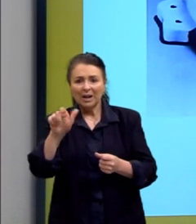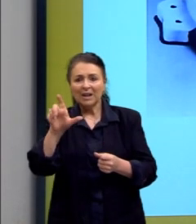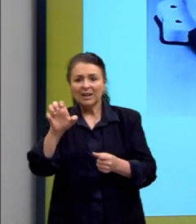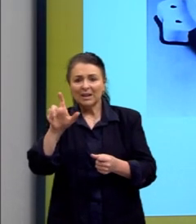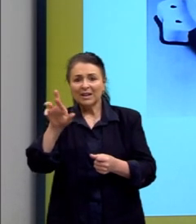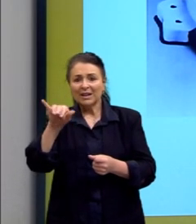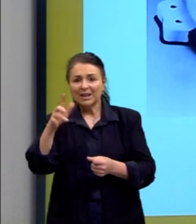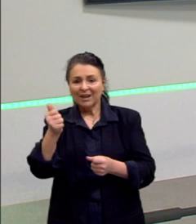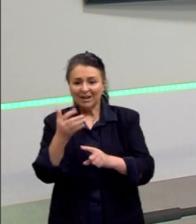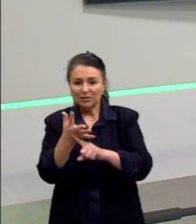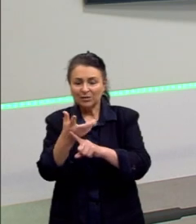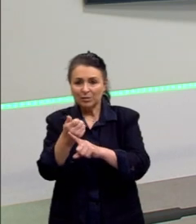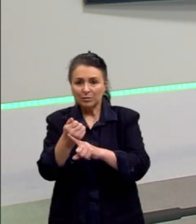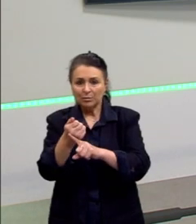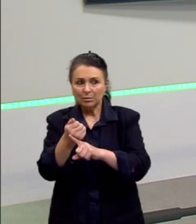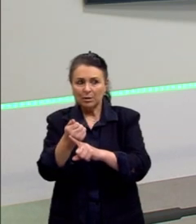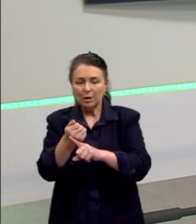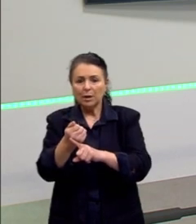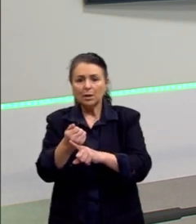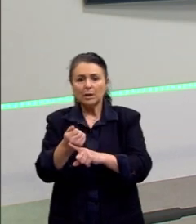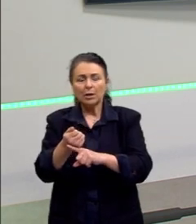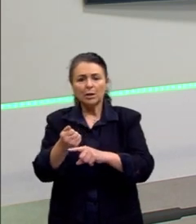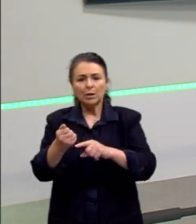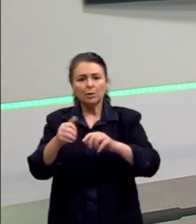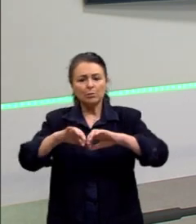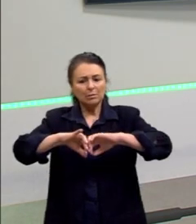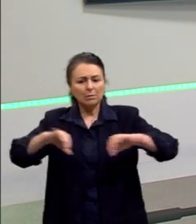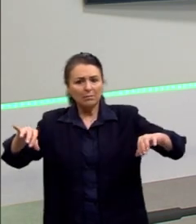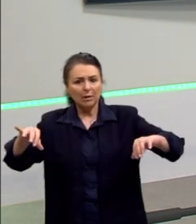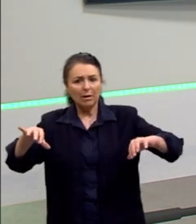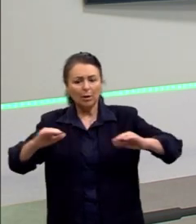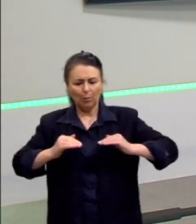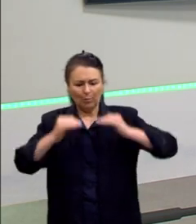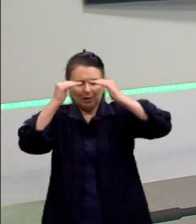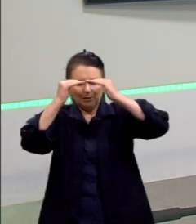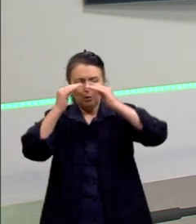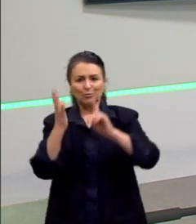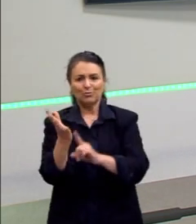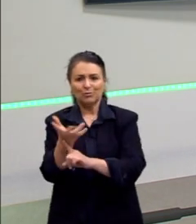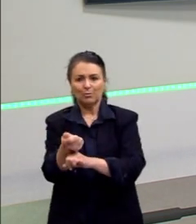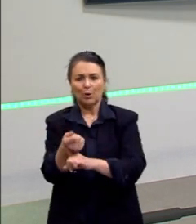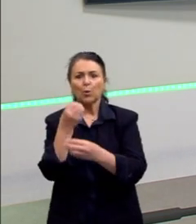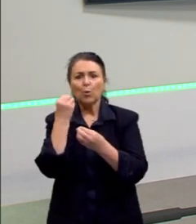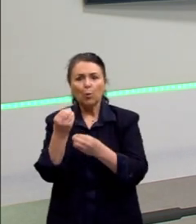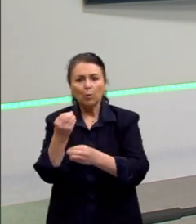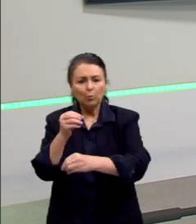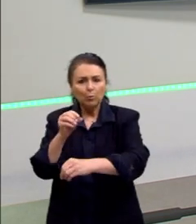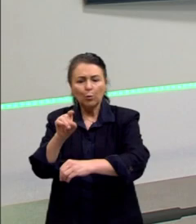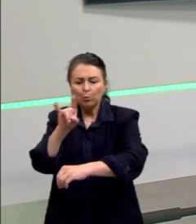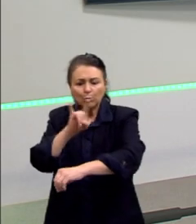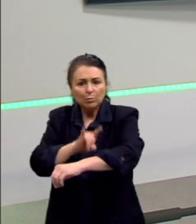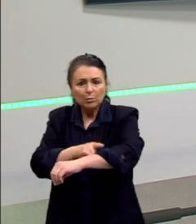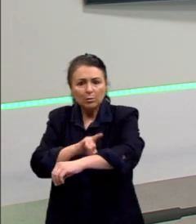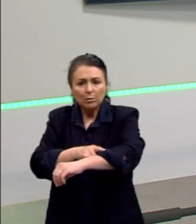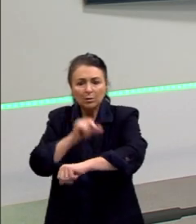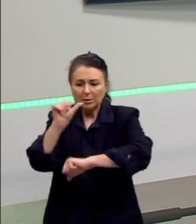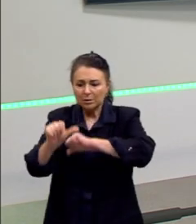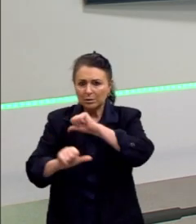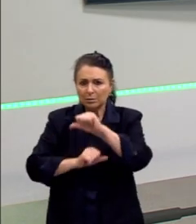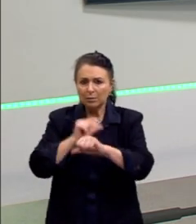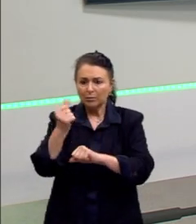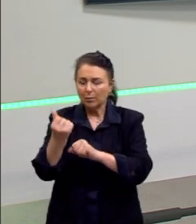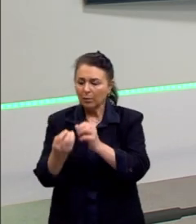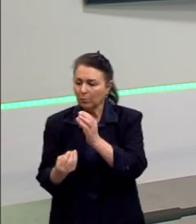isso questiona, isso rompe com os padrões de arte da época. Como que um urinal, como que um mictório, vira uma